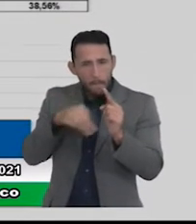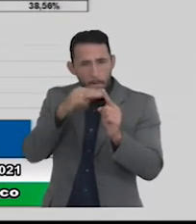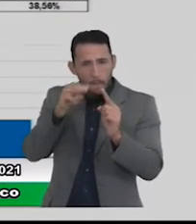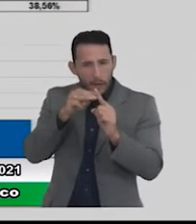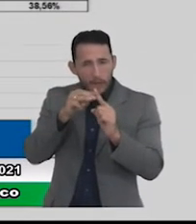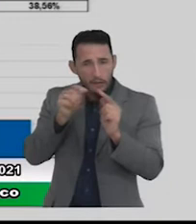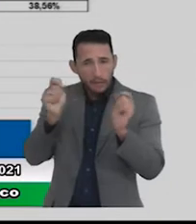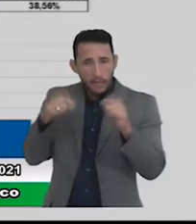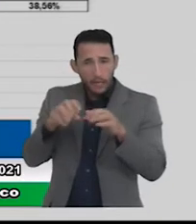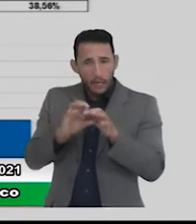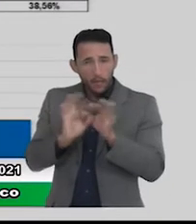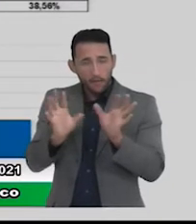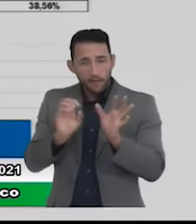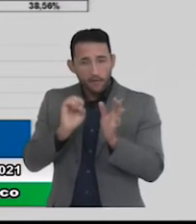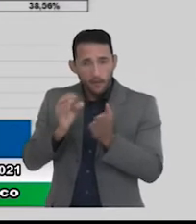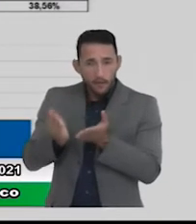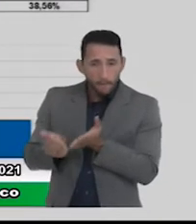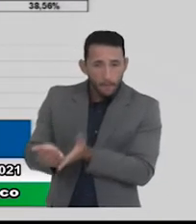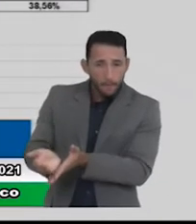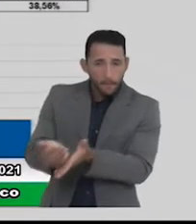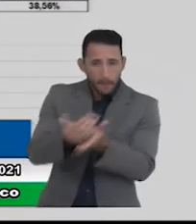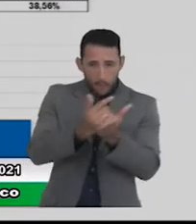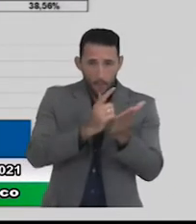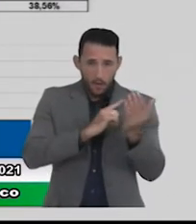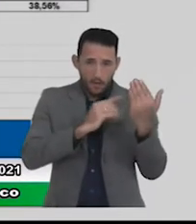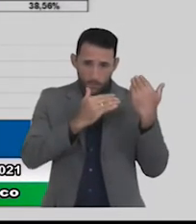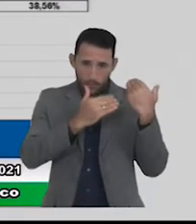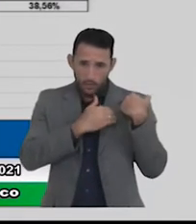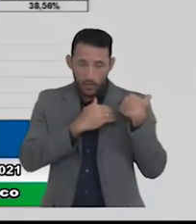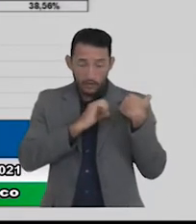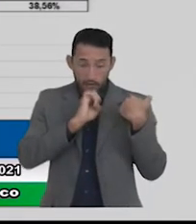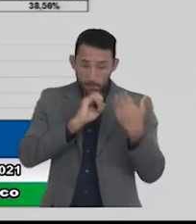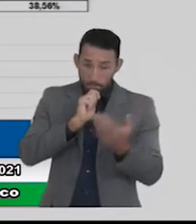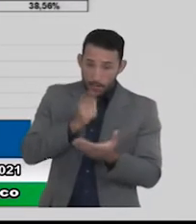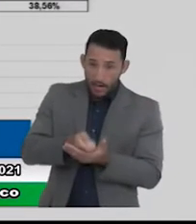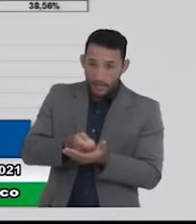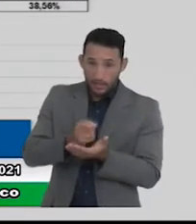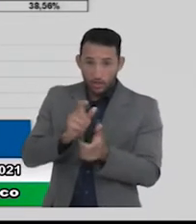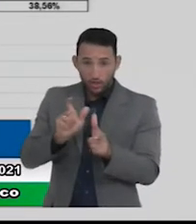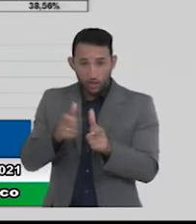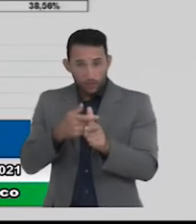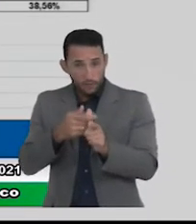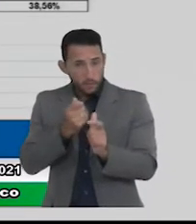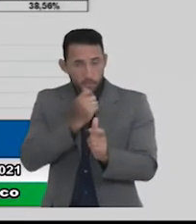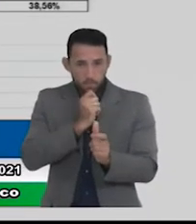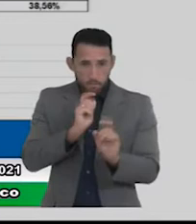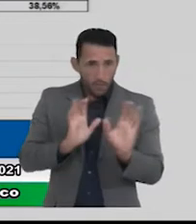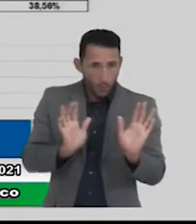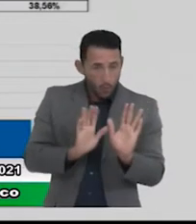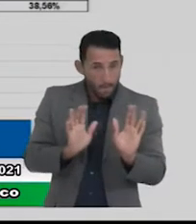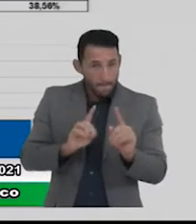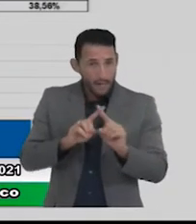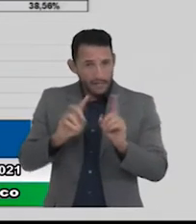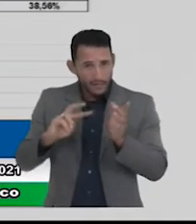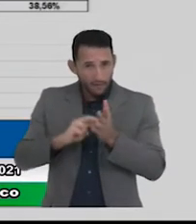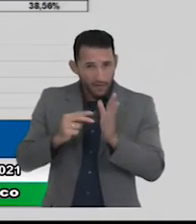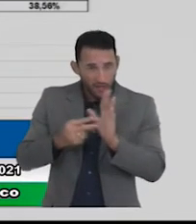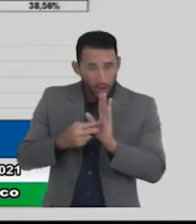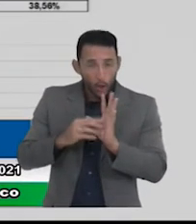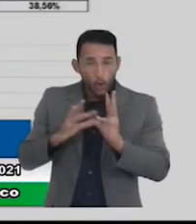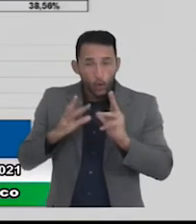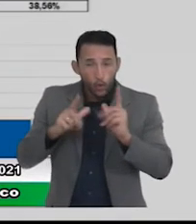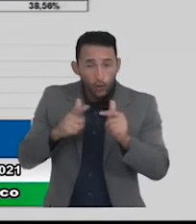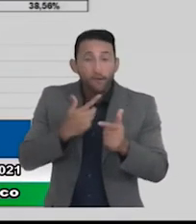uma boa arrecadação ele tem a responsabilidade com a sua despesa ele paga a sua dívida isso não quer dizer que todos os anseios que a